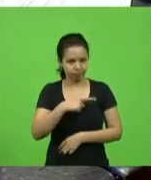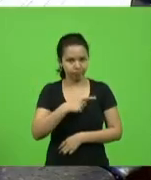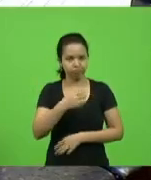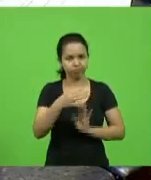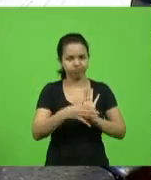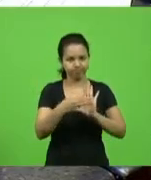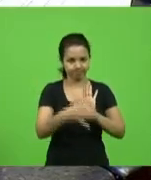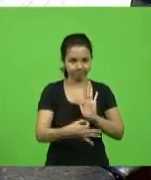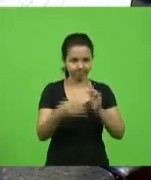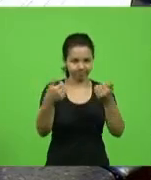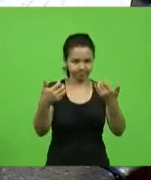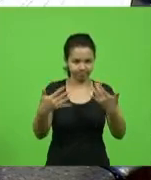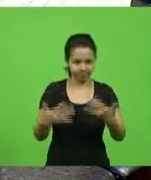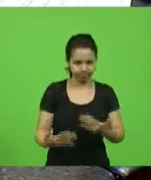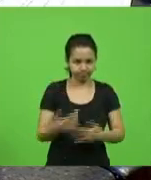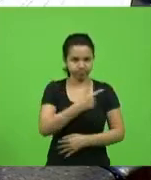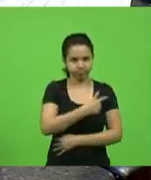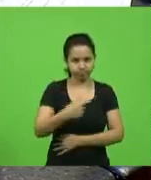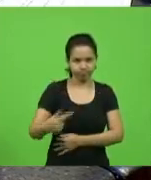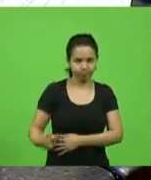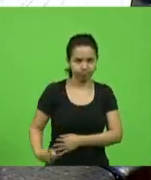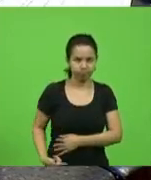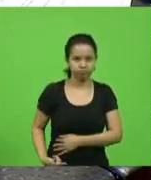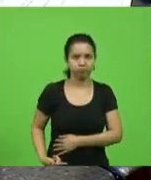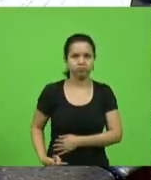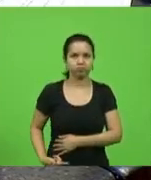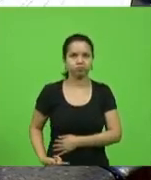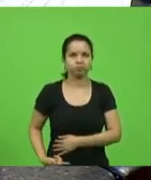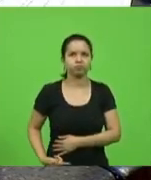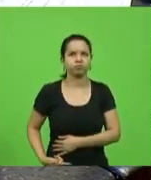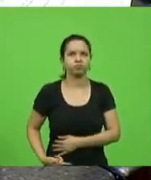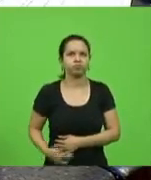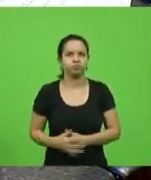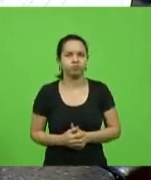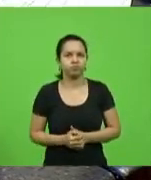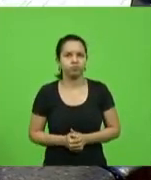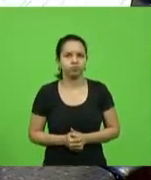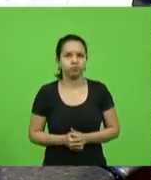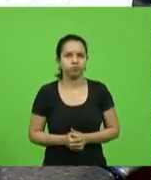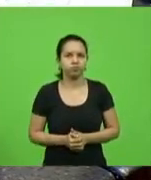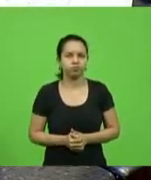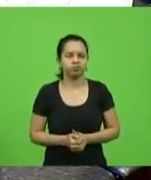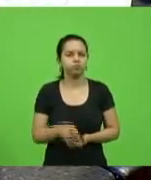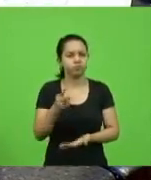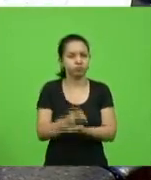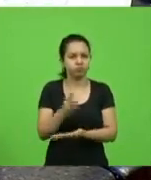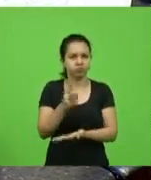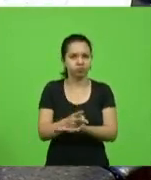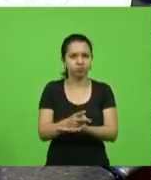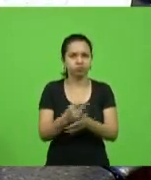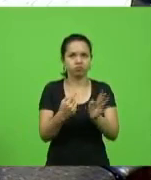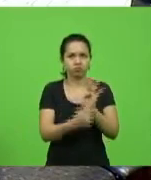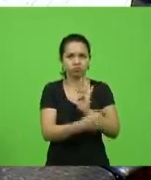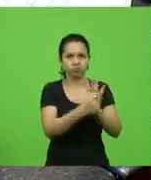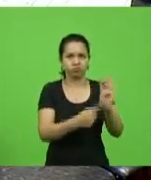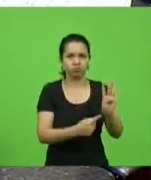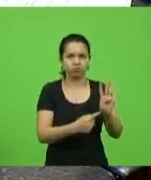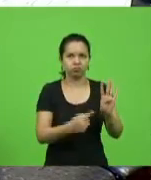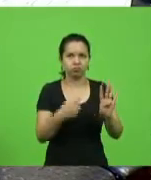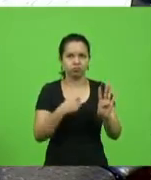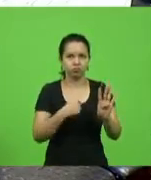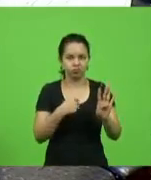governo, pela manutenção do veto, eu quero dizer aqui que eu